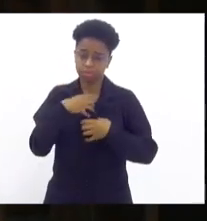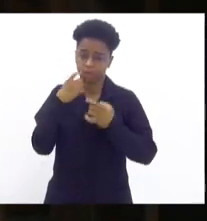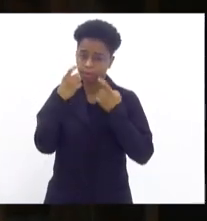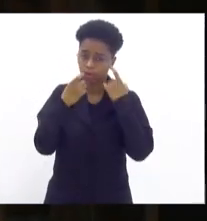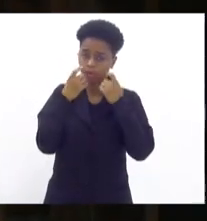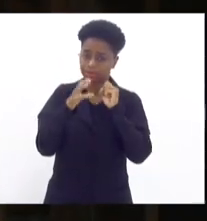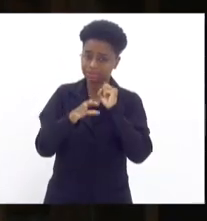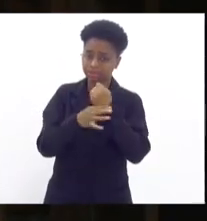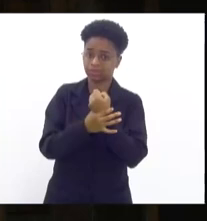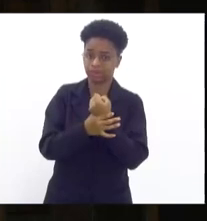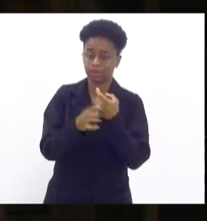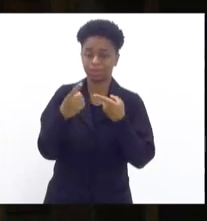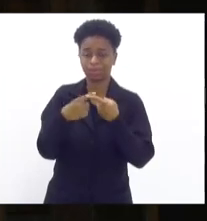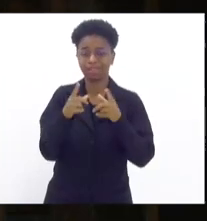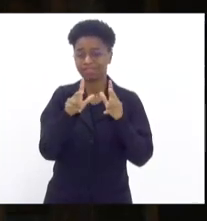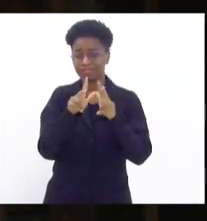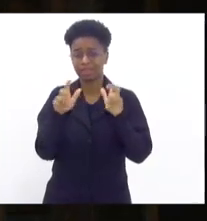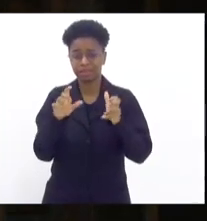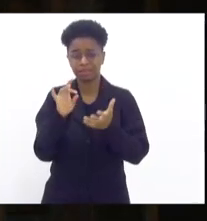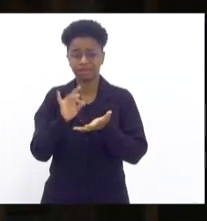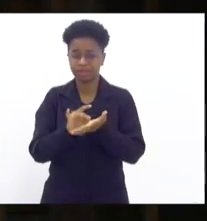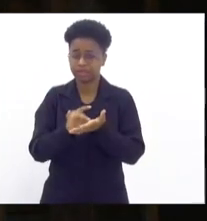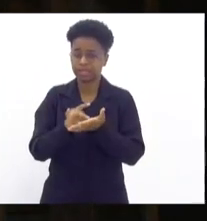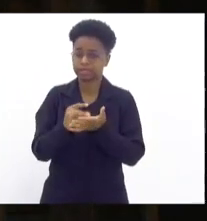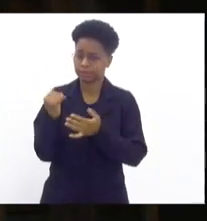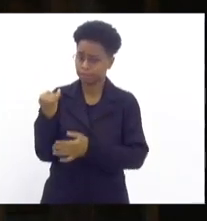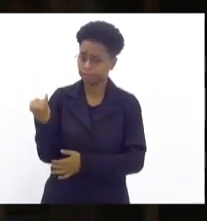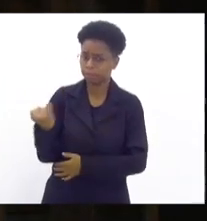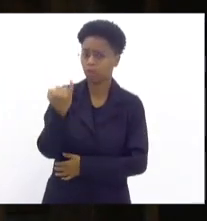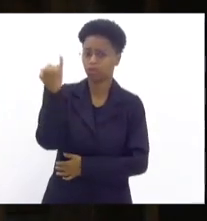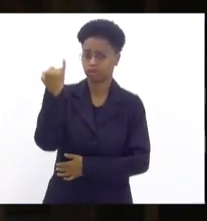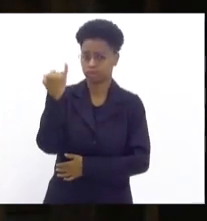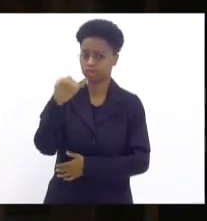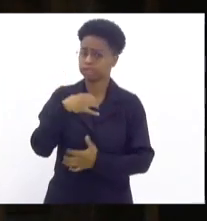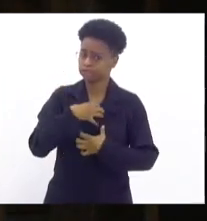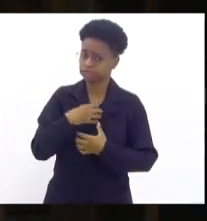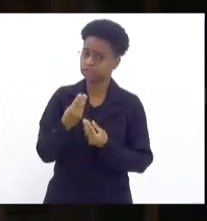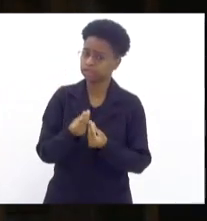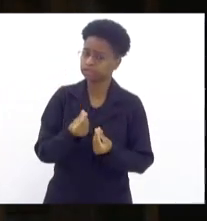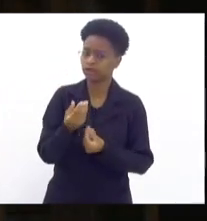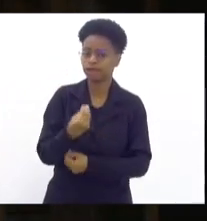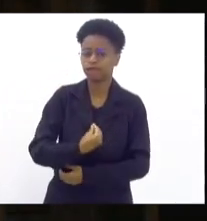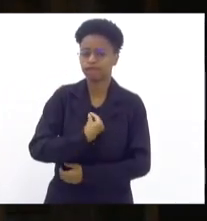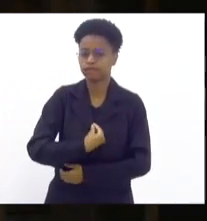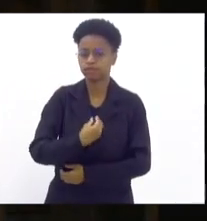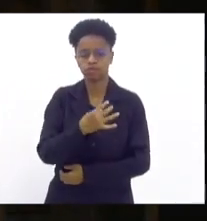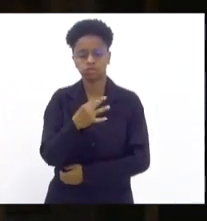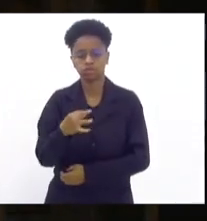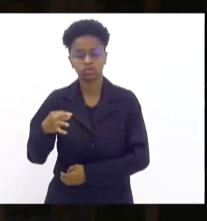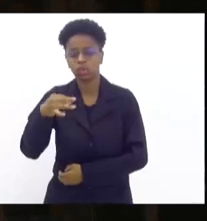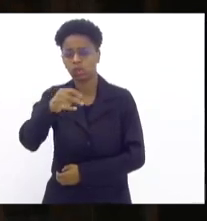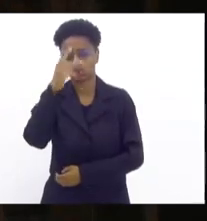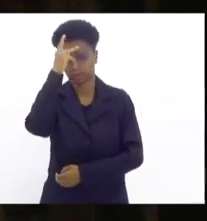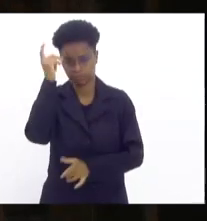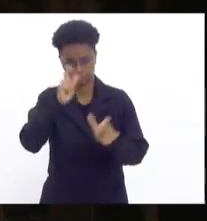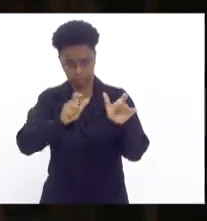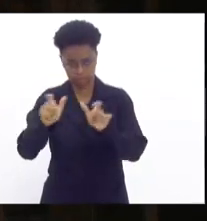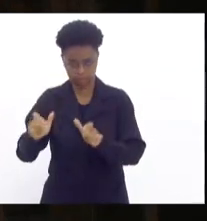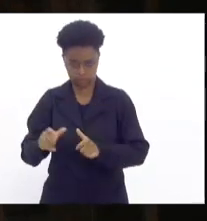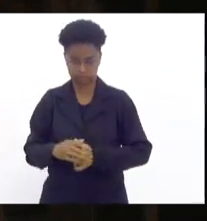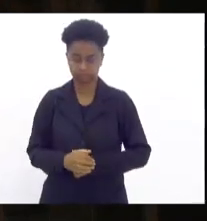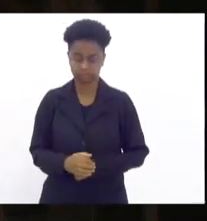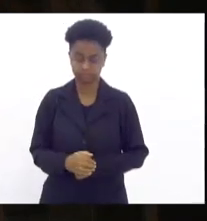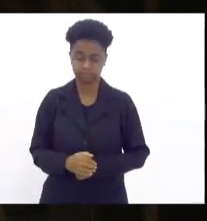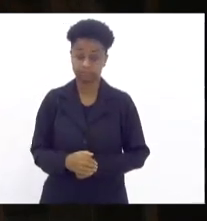que é um tema extremamente sensível e importante para a vida de todo cidadão. Então, é com muito prazer